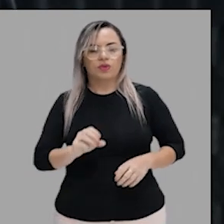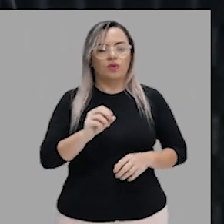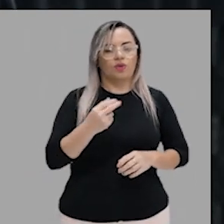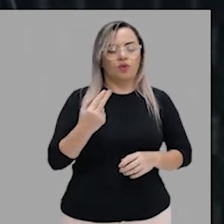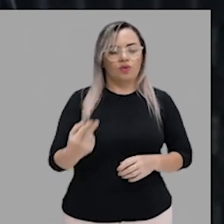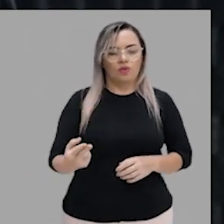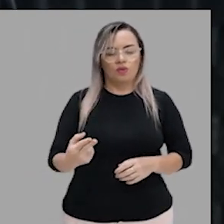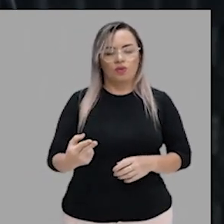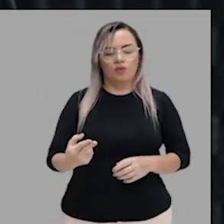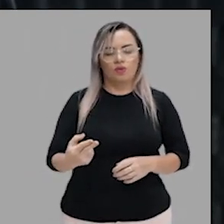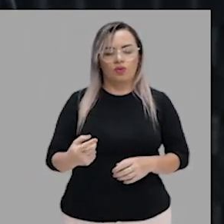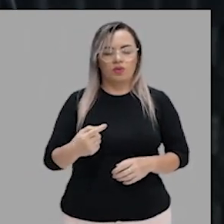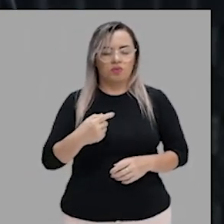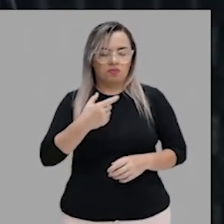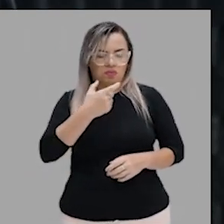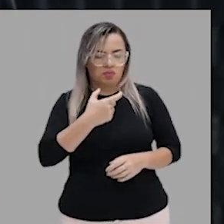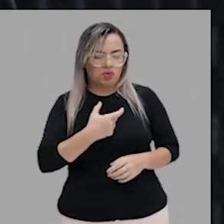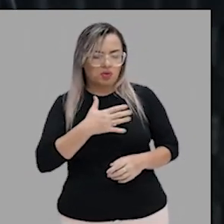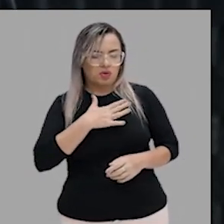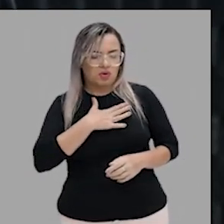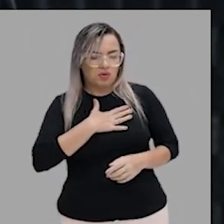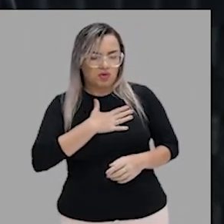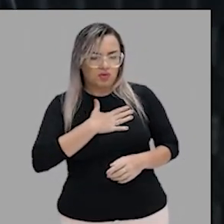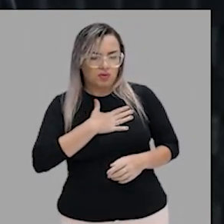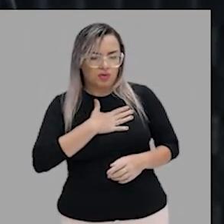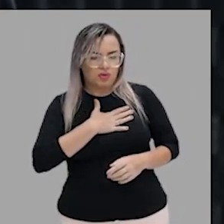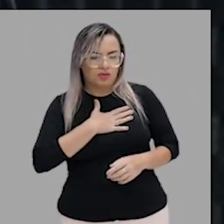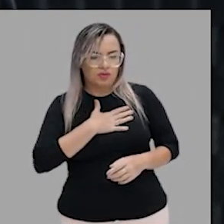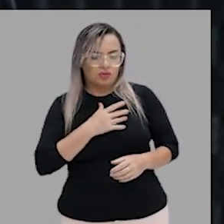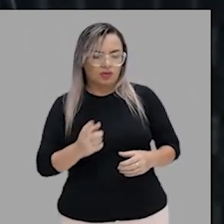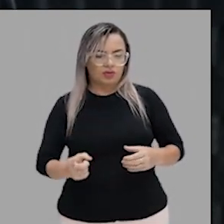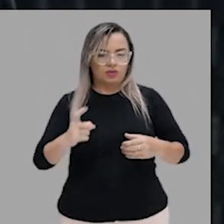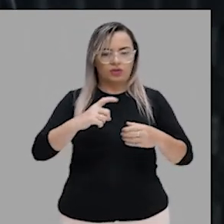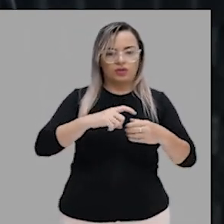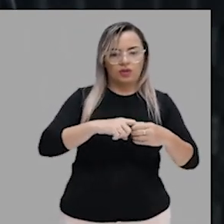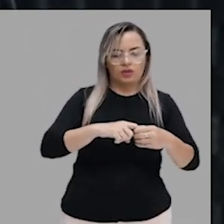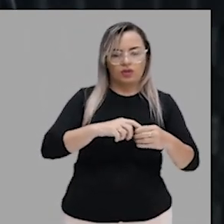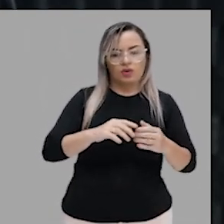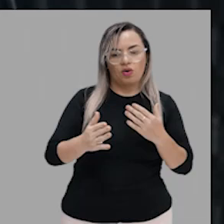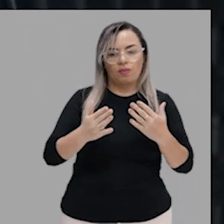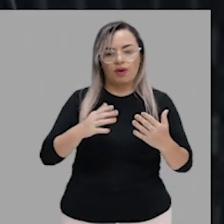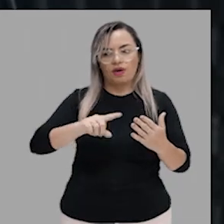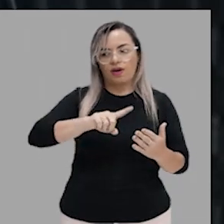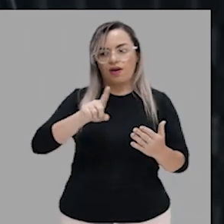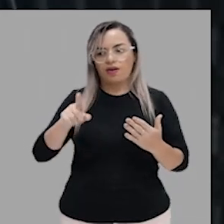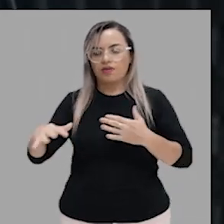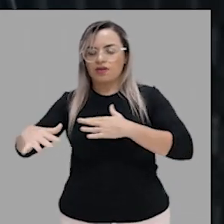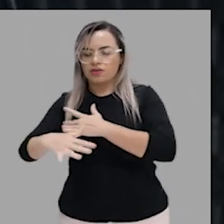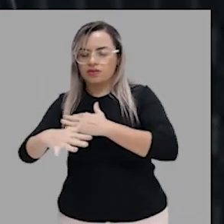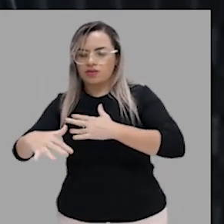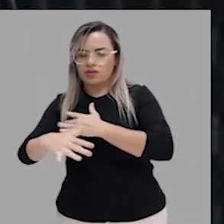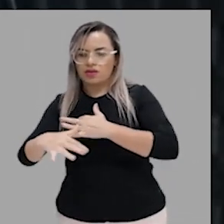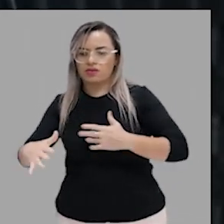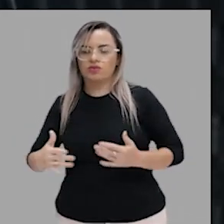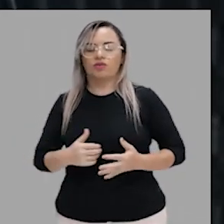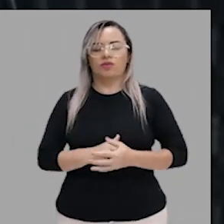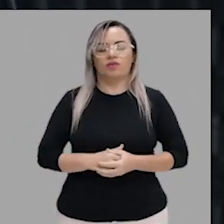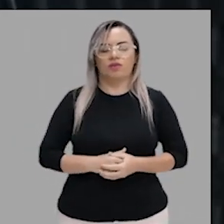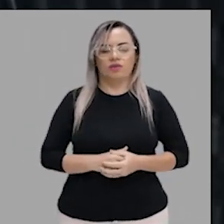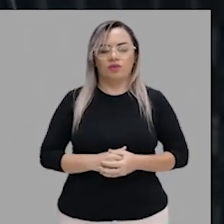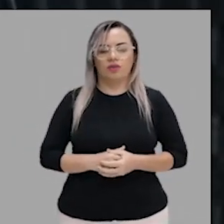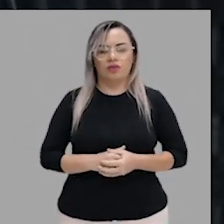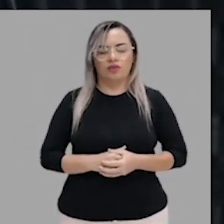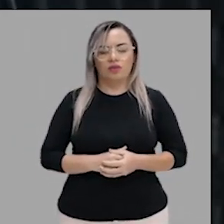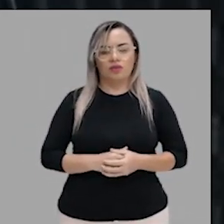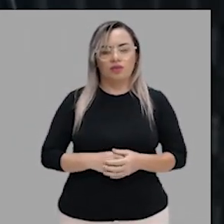interior do que a cidade. Aí eu uso. Agora, quando eu precisar usar o verbo preferir, aí eu não posso